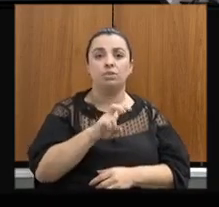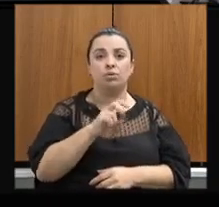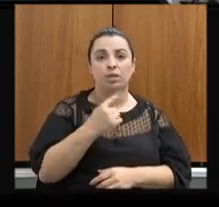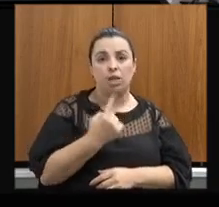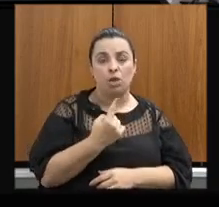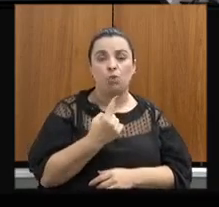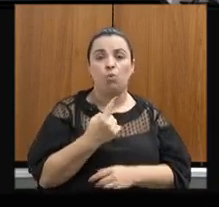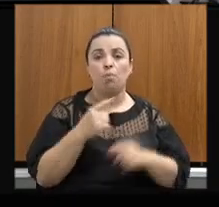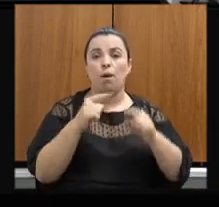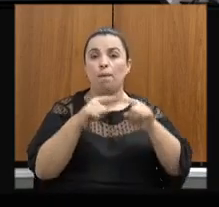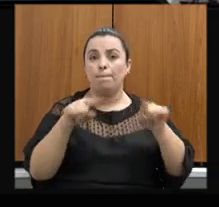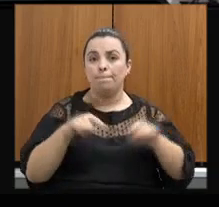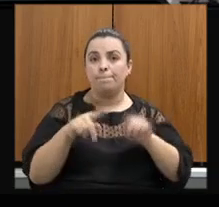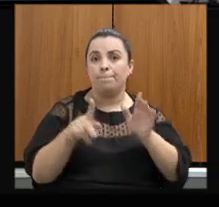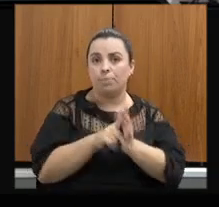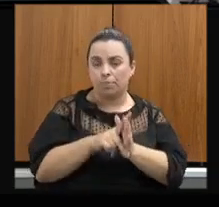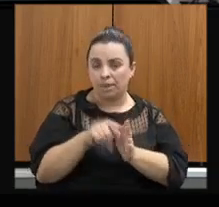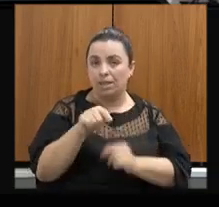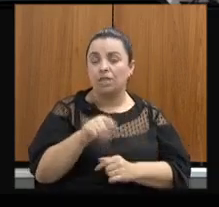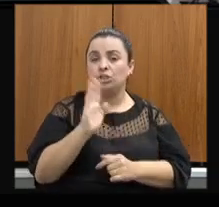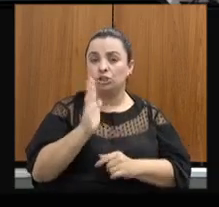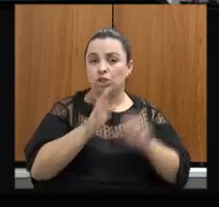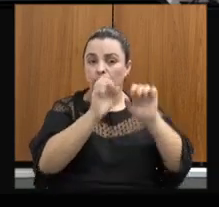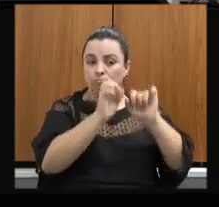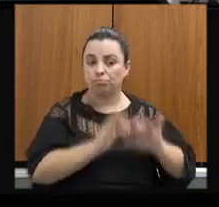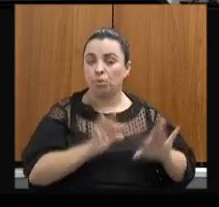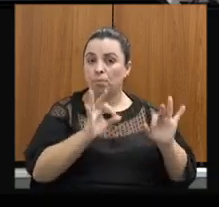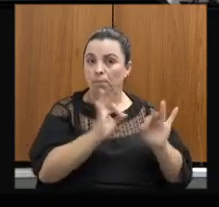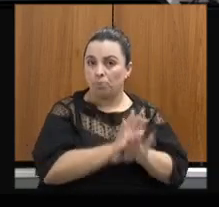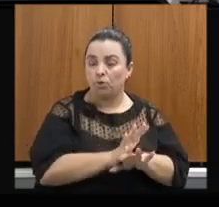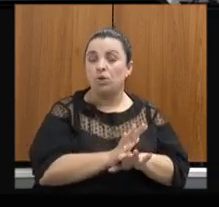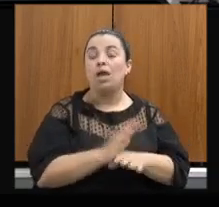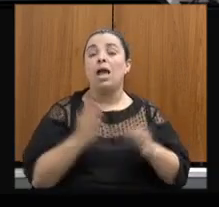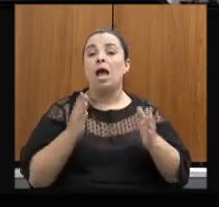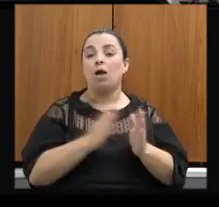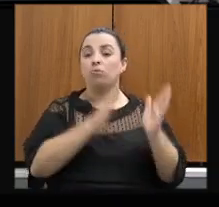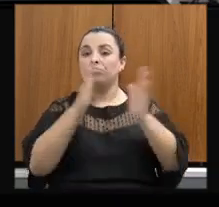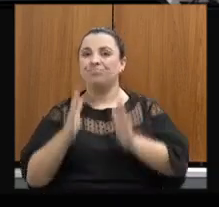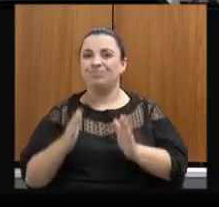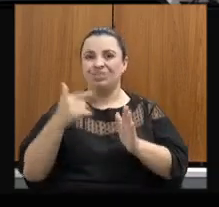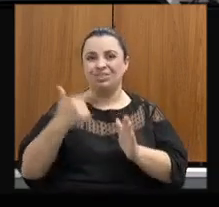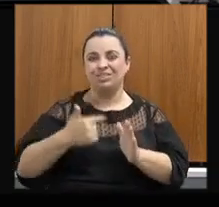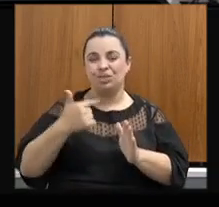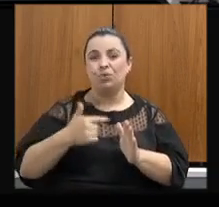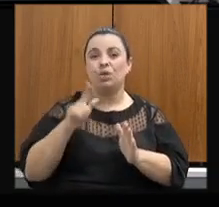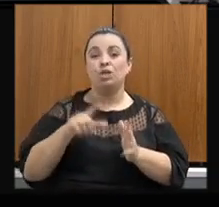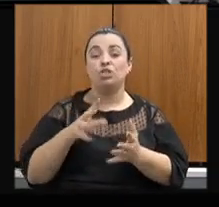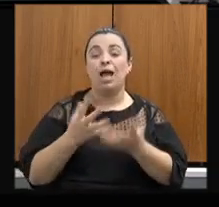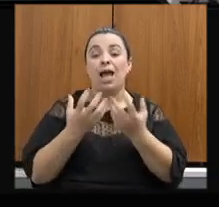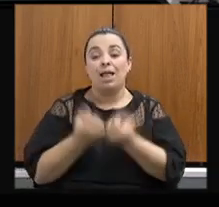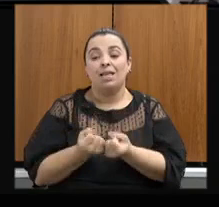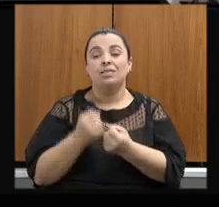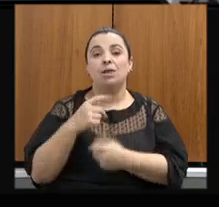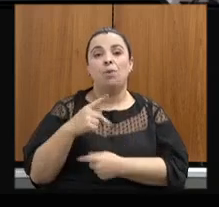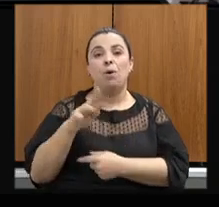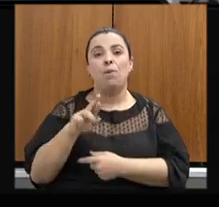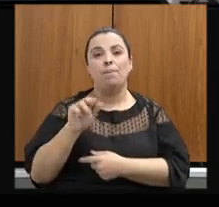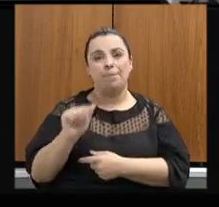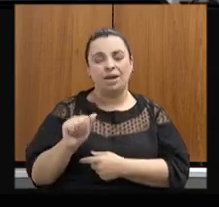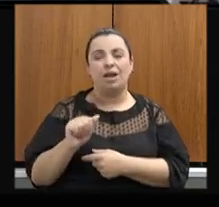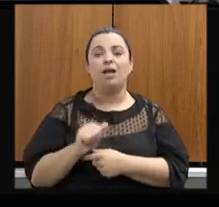propriedades foram cadastradas. Nós estamos hoje em um processo de adesão ao PRA. Hoje nós já temos 64%